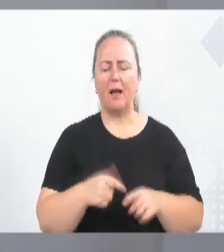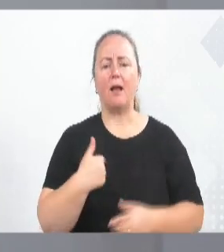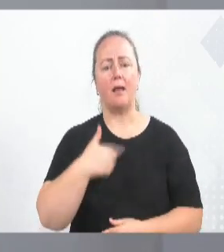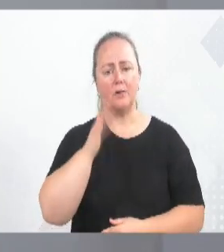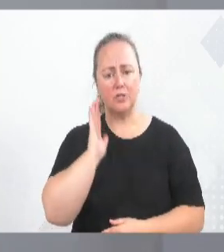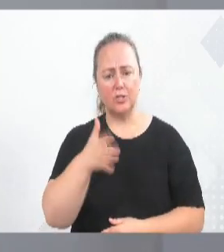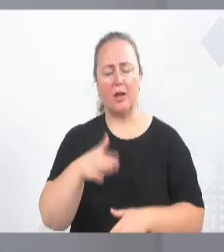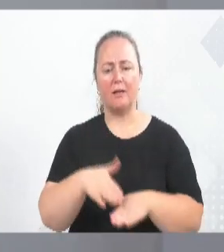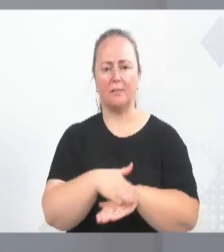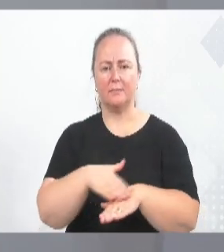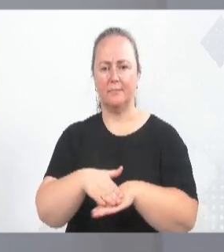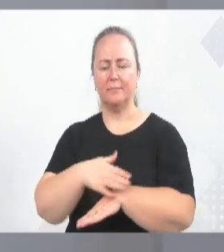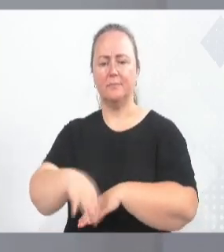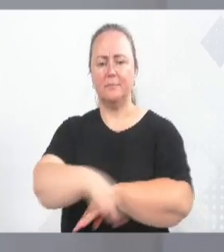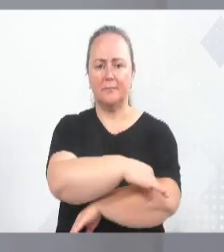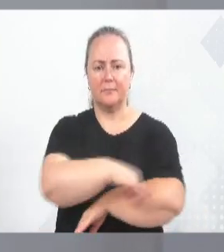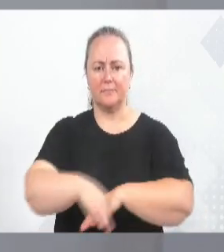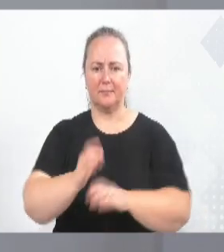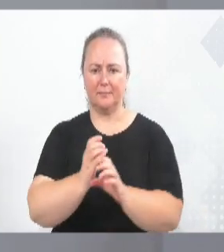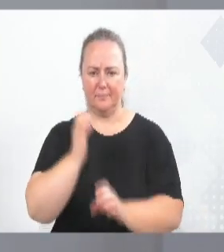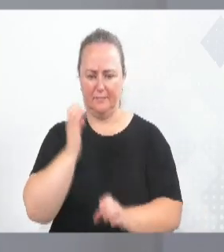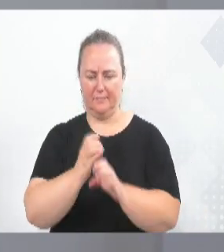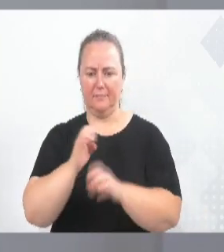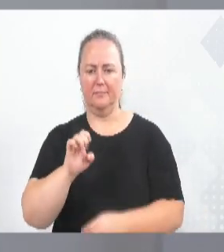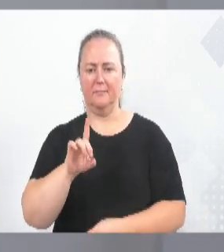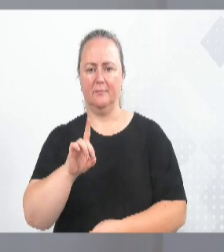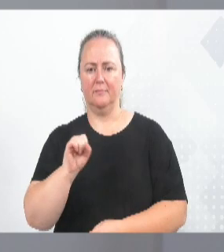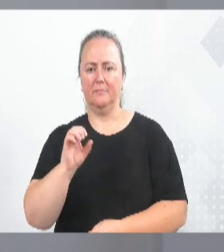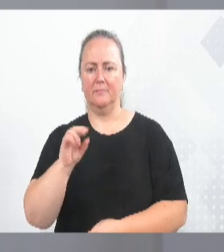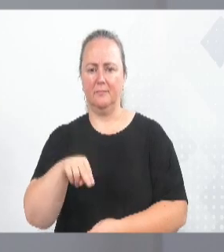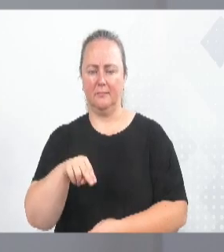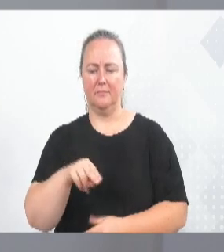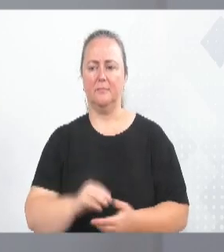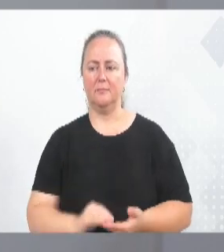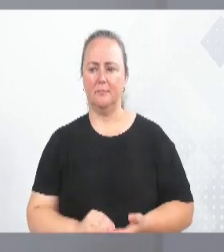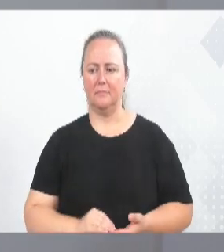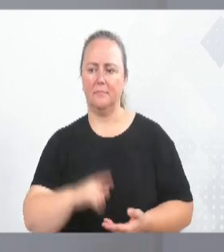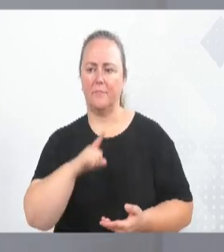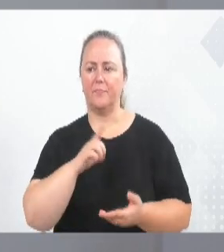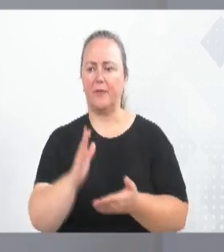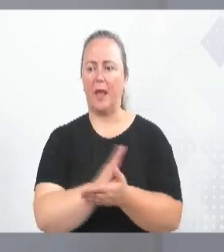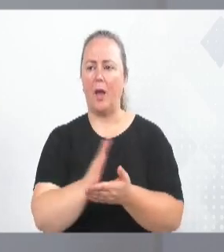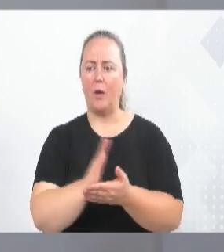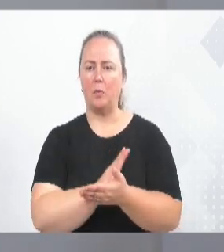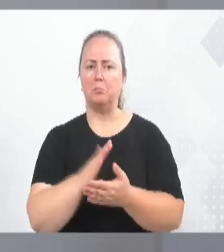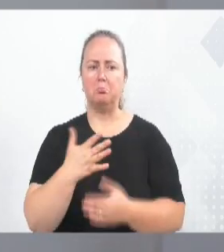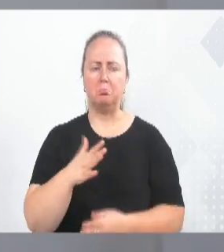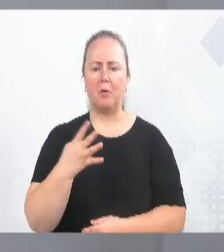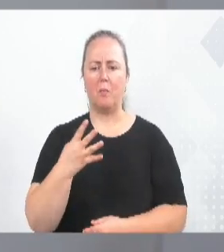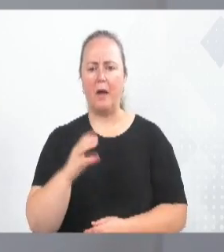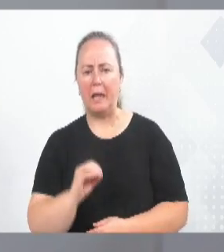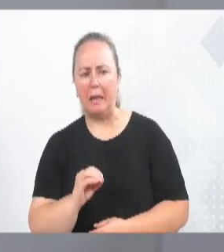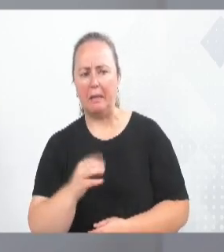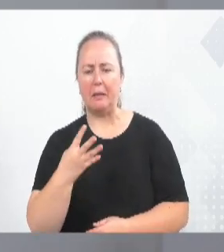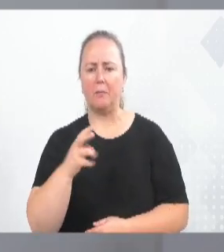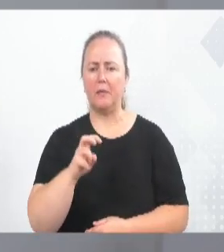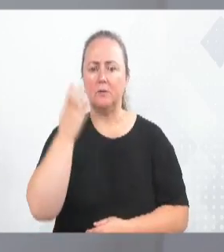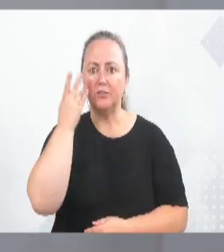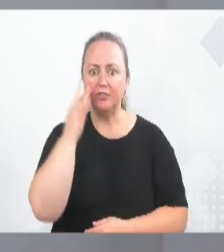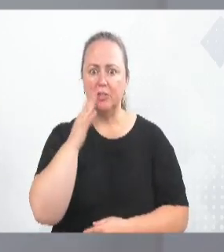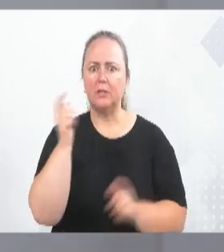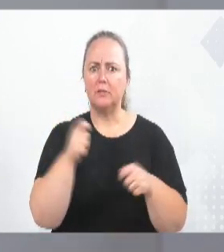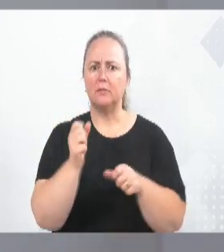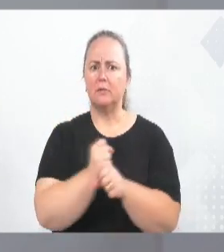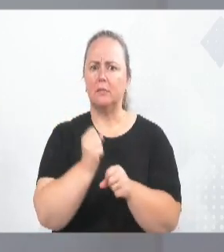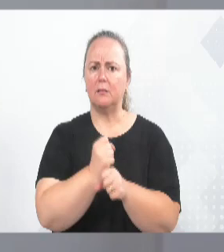Edson Brusser, que é engenheiro, sobre as salas modulares, que são rápidas, em 40, 45 dias para construir. Ou seja,